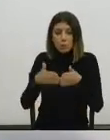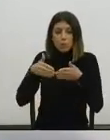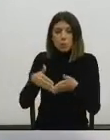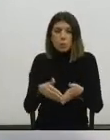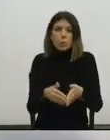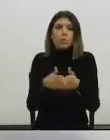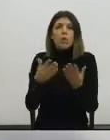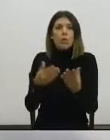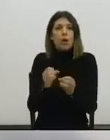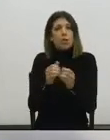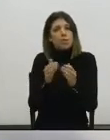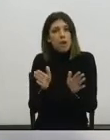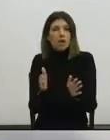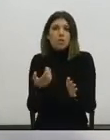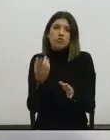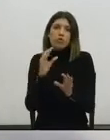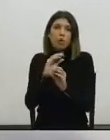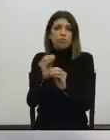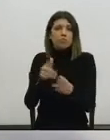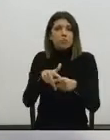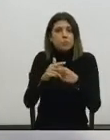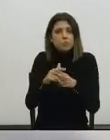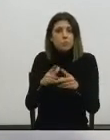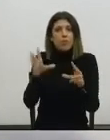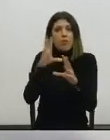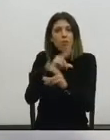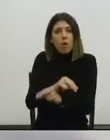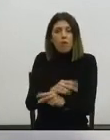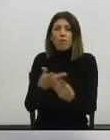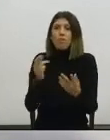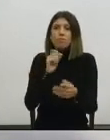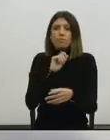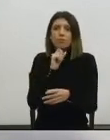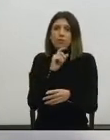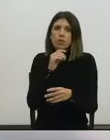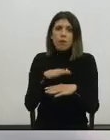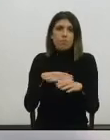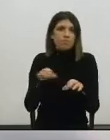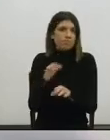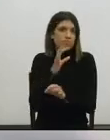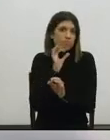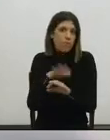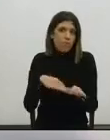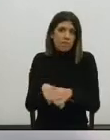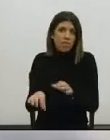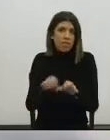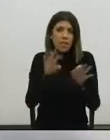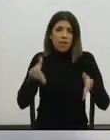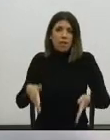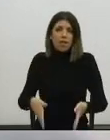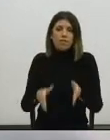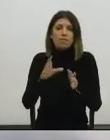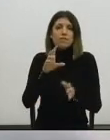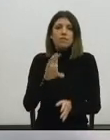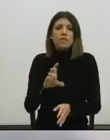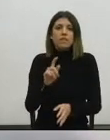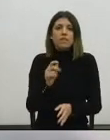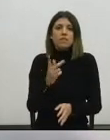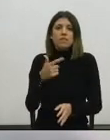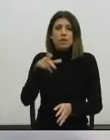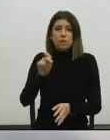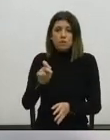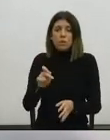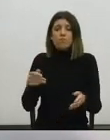e renaturalizadas. Esta é uma oportunidade extraordinária para fazer o mesmo na Avenida de Ceuta com a ribeira de